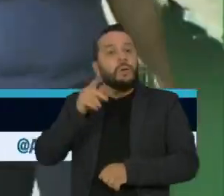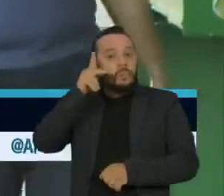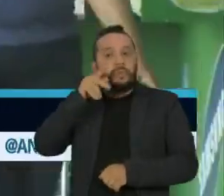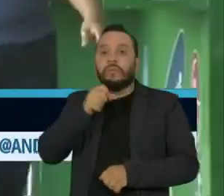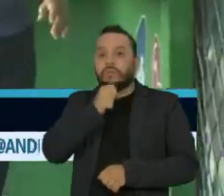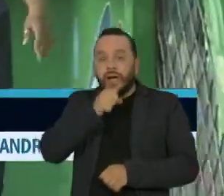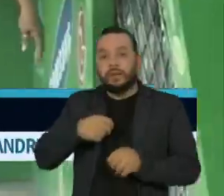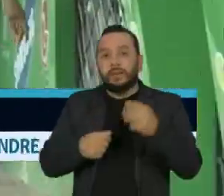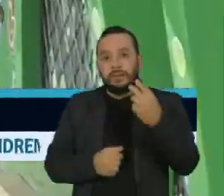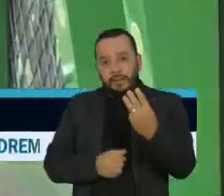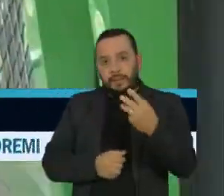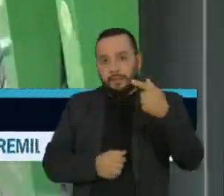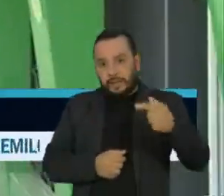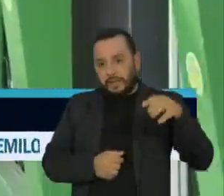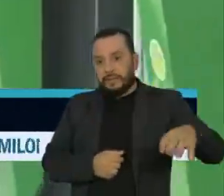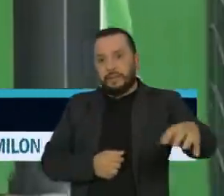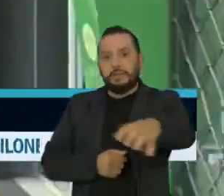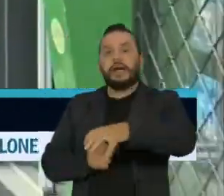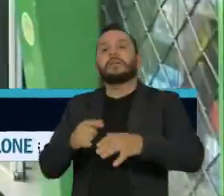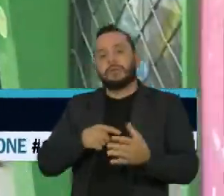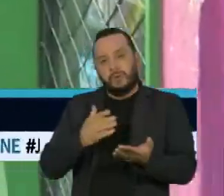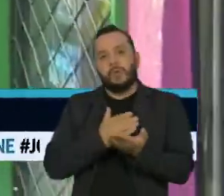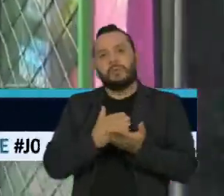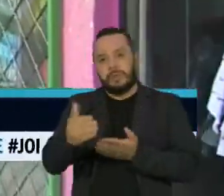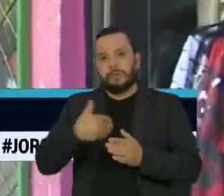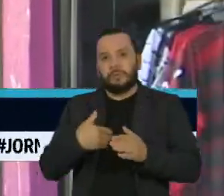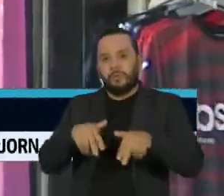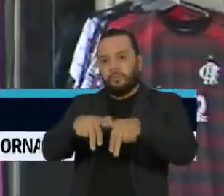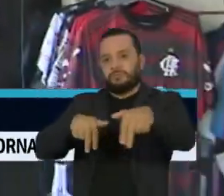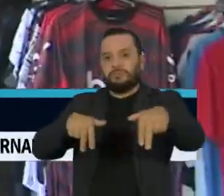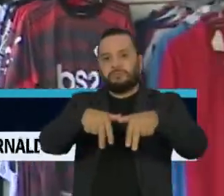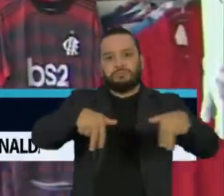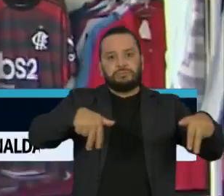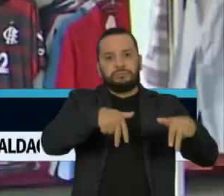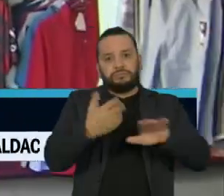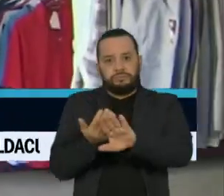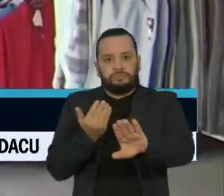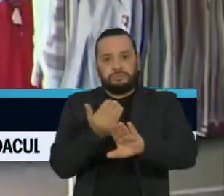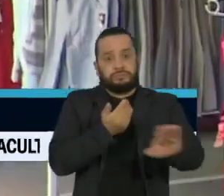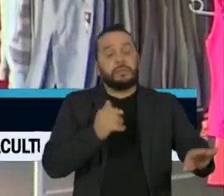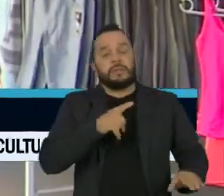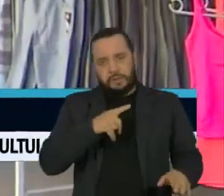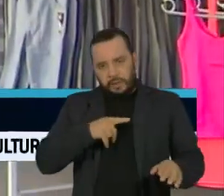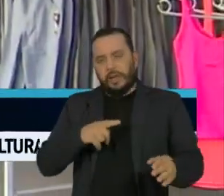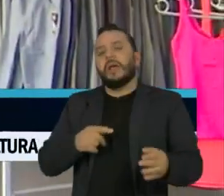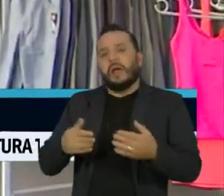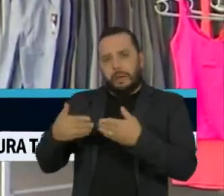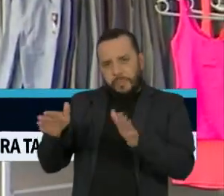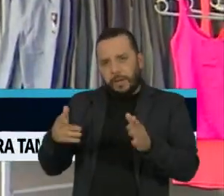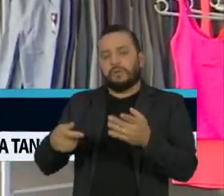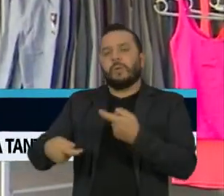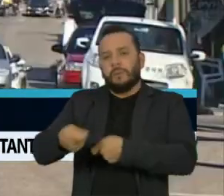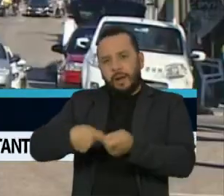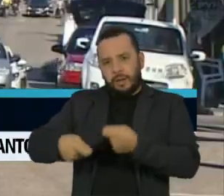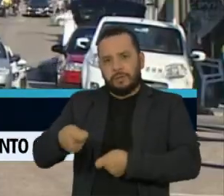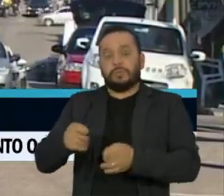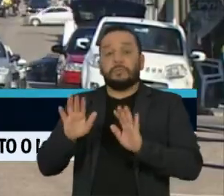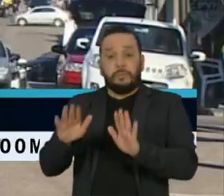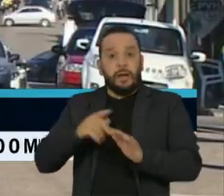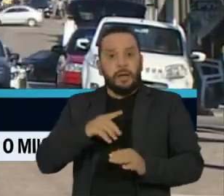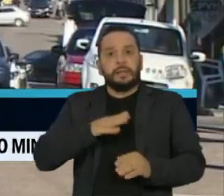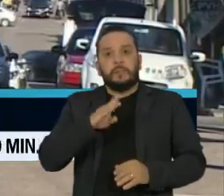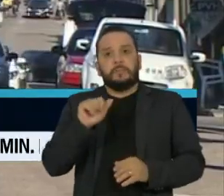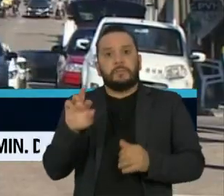hoje em nova fase de distanciamento social. Estão funcionando atividades comerciais com exceção de bares, casas de show,